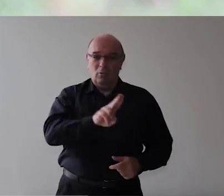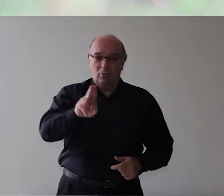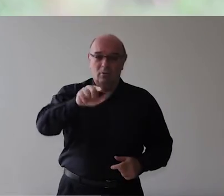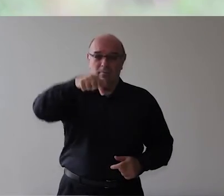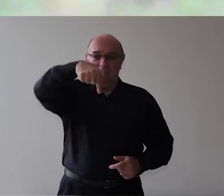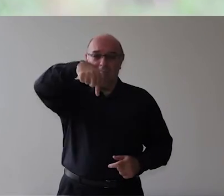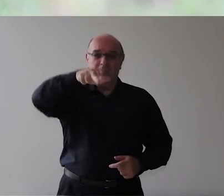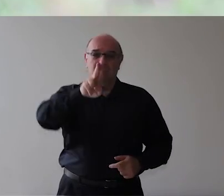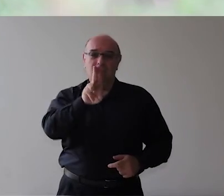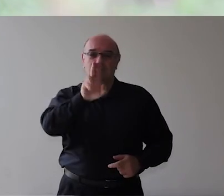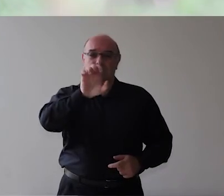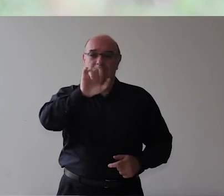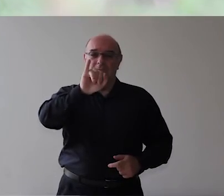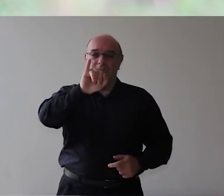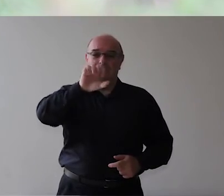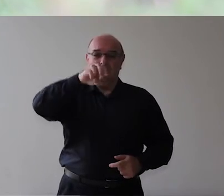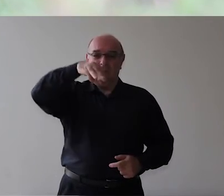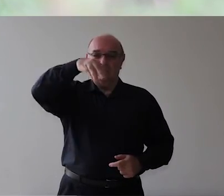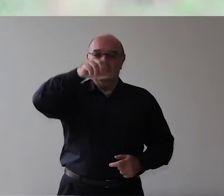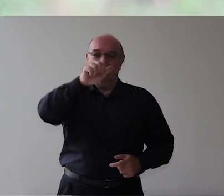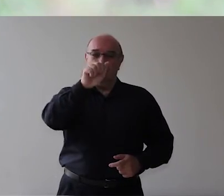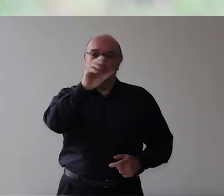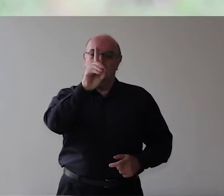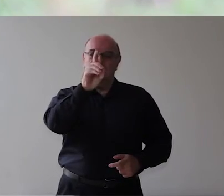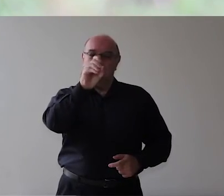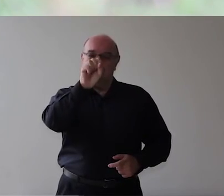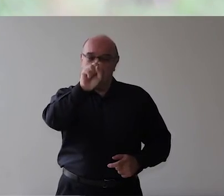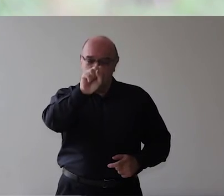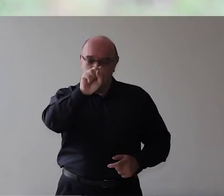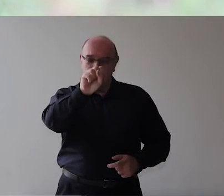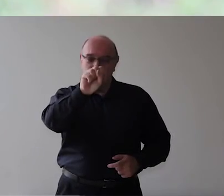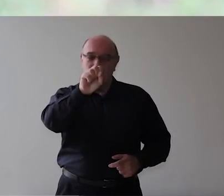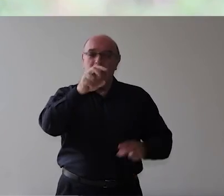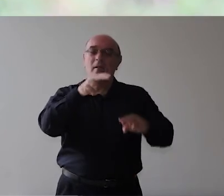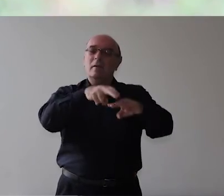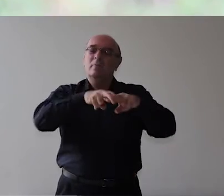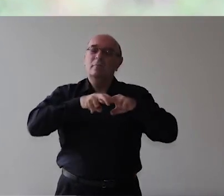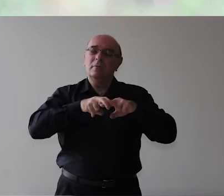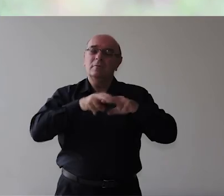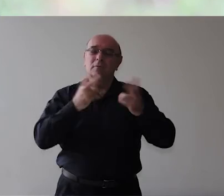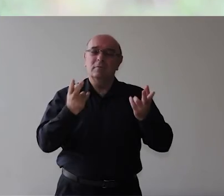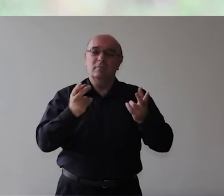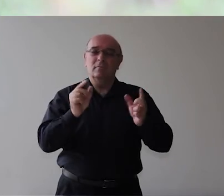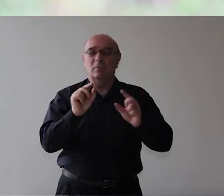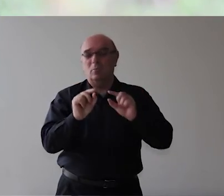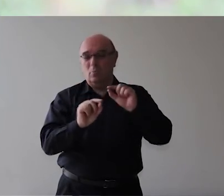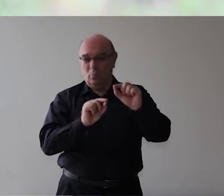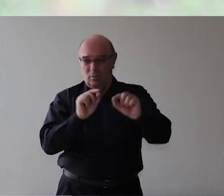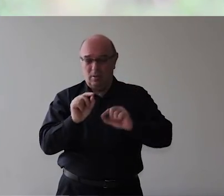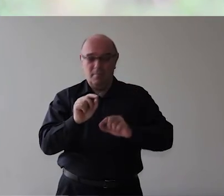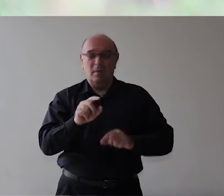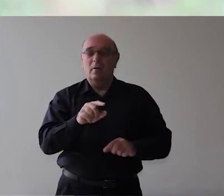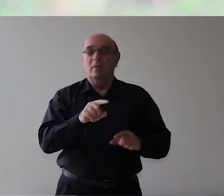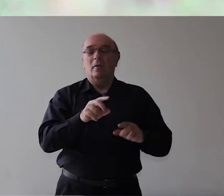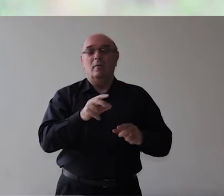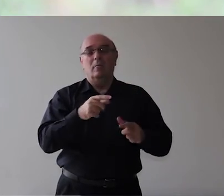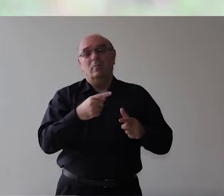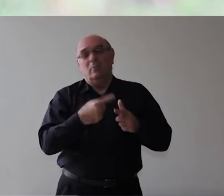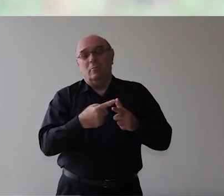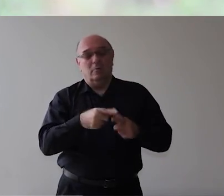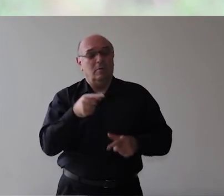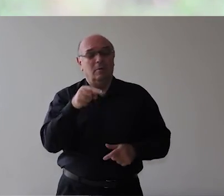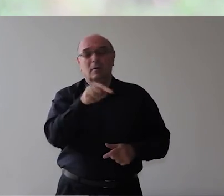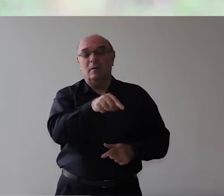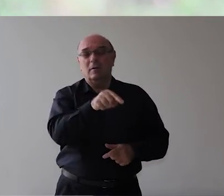queimado São José de queimado Em função Dos grandes Da grande produção